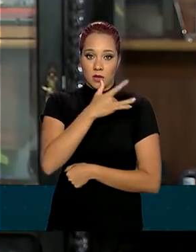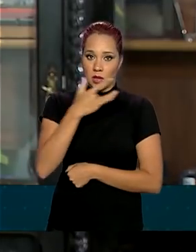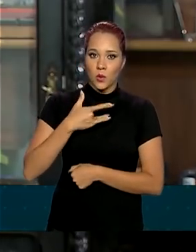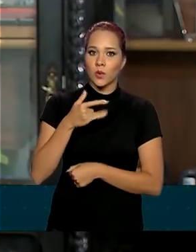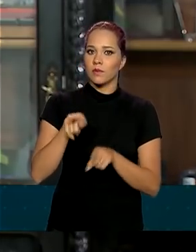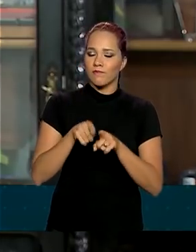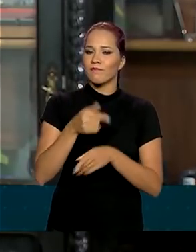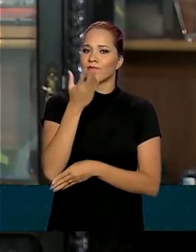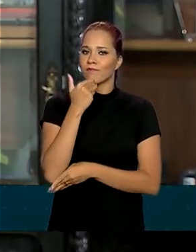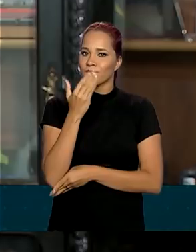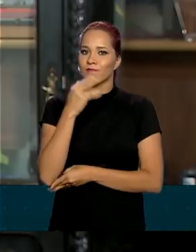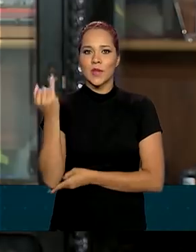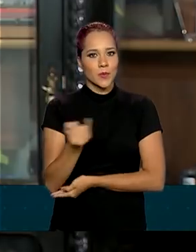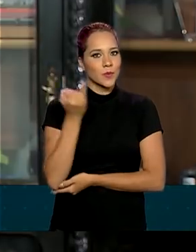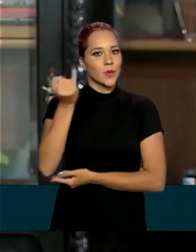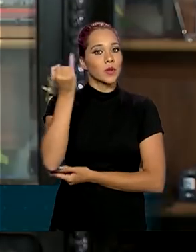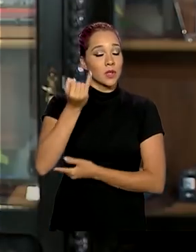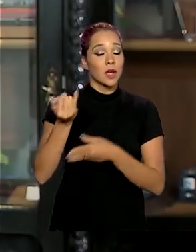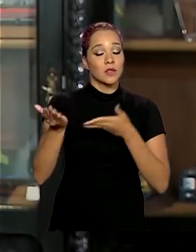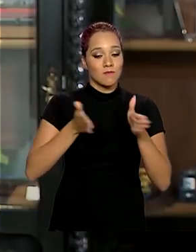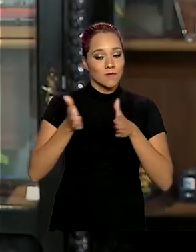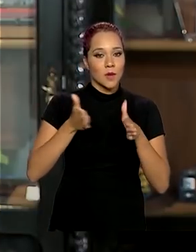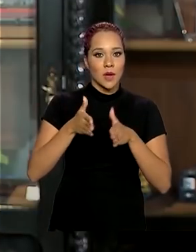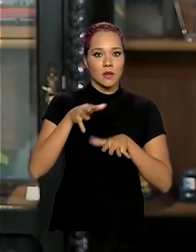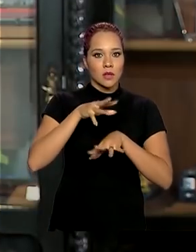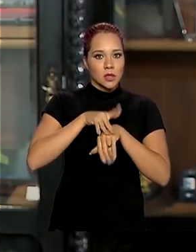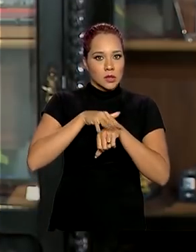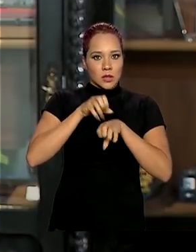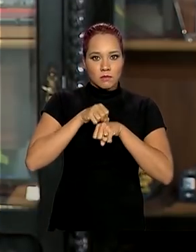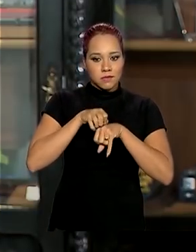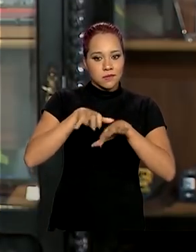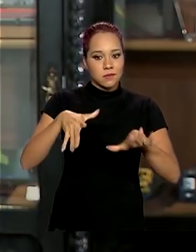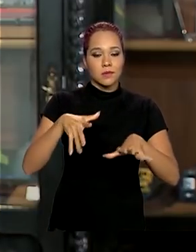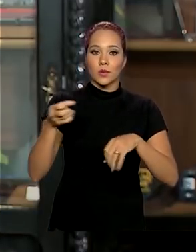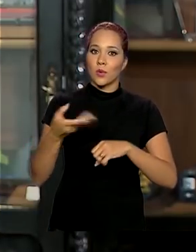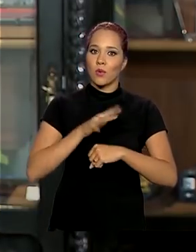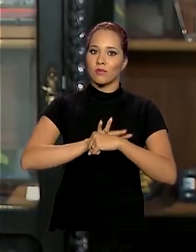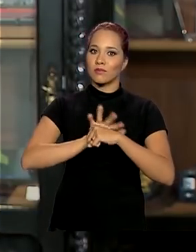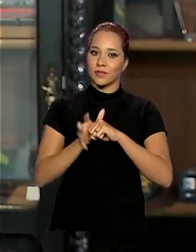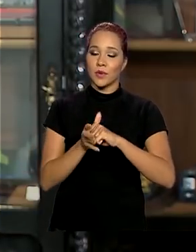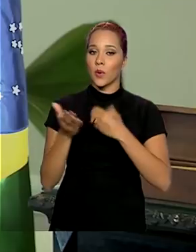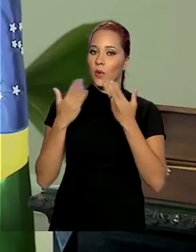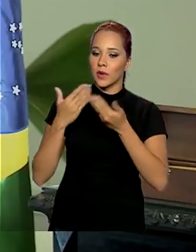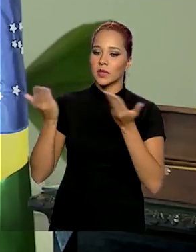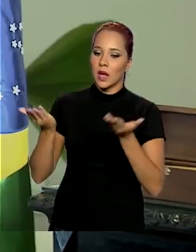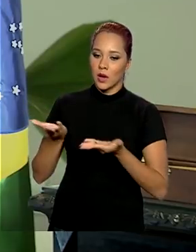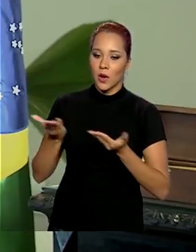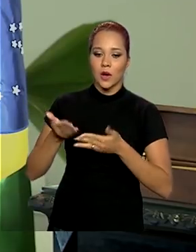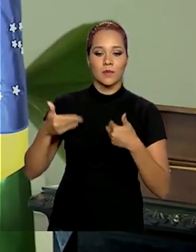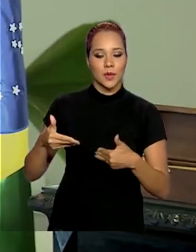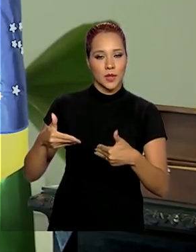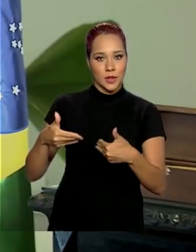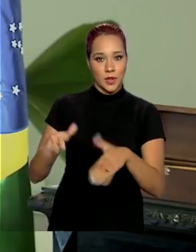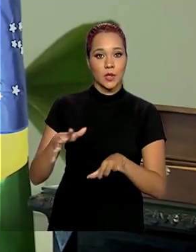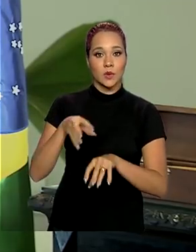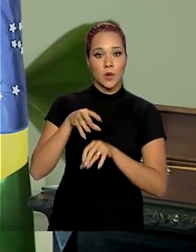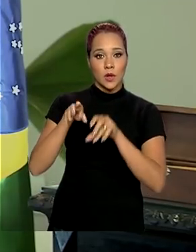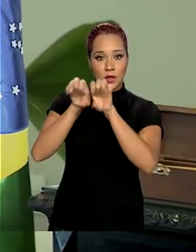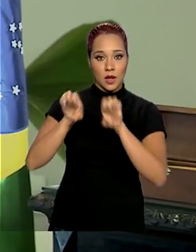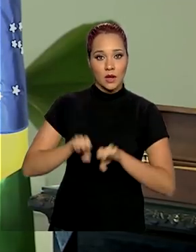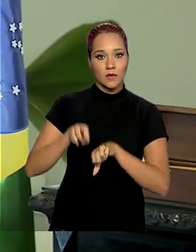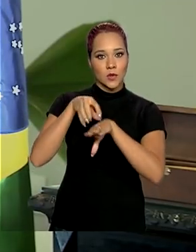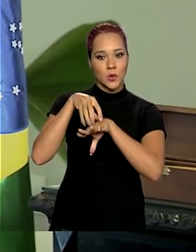alimentos é fundamental nesse momento de pandemia do novo coronavírus. Eu converso agora com o ministro da Infraestrutura,